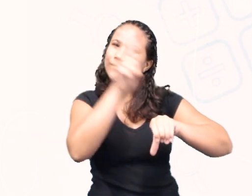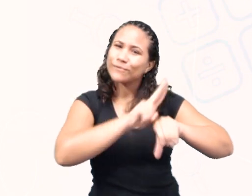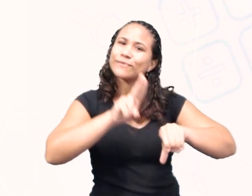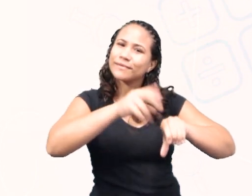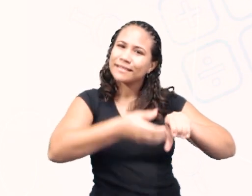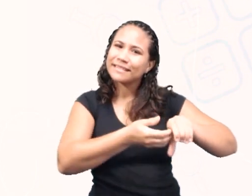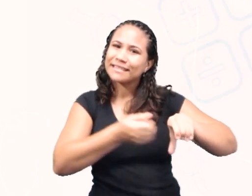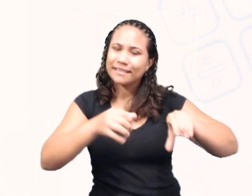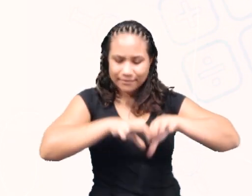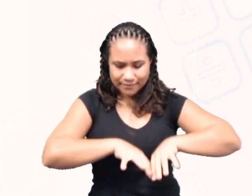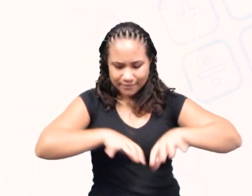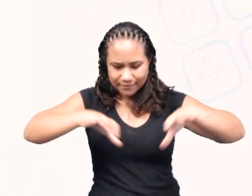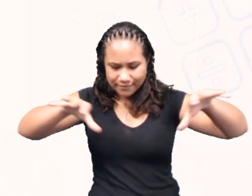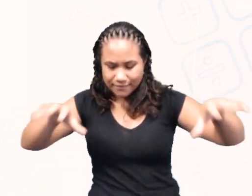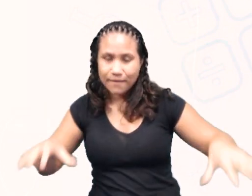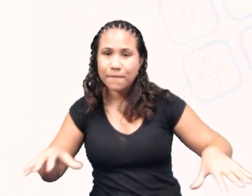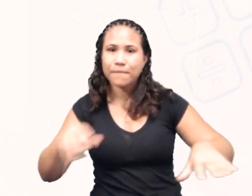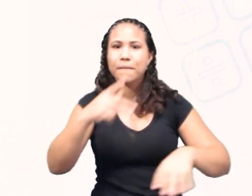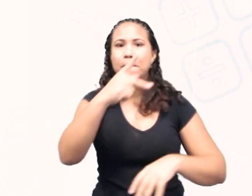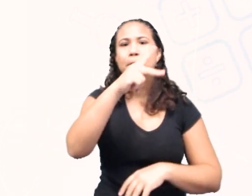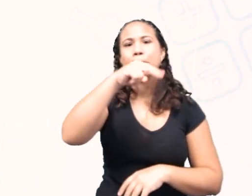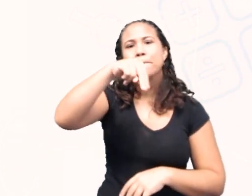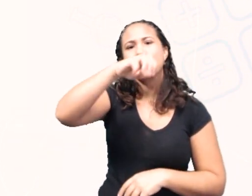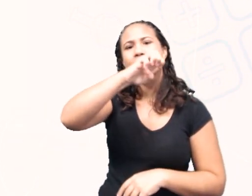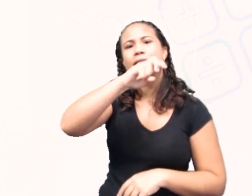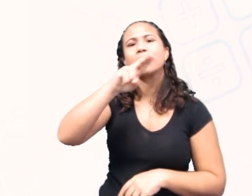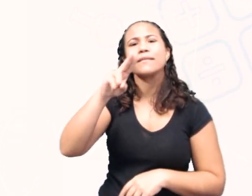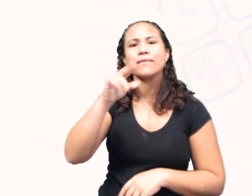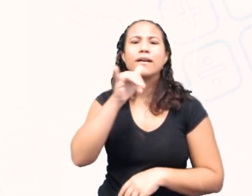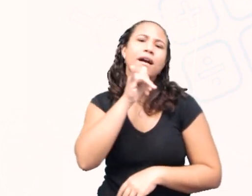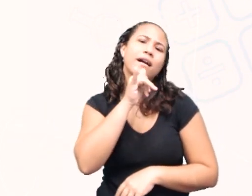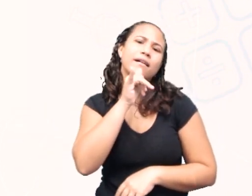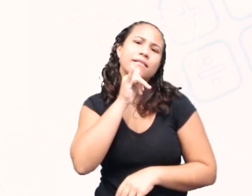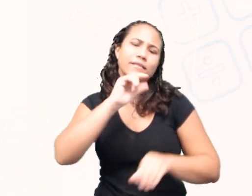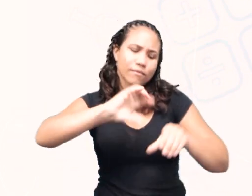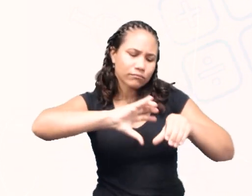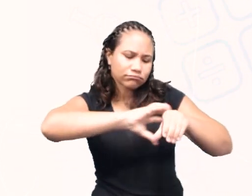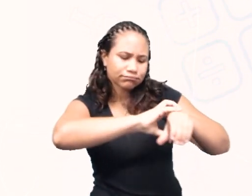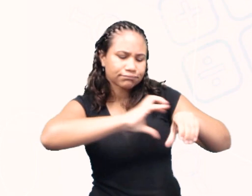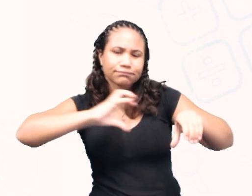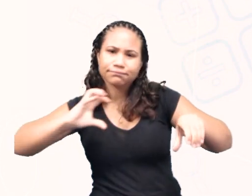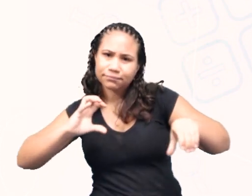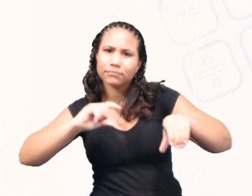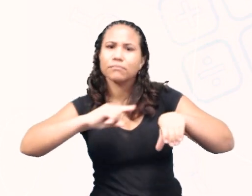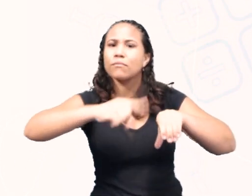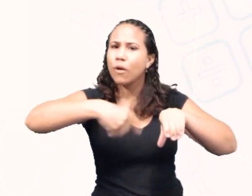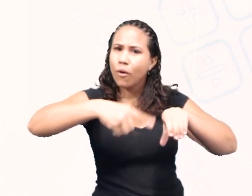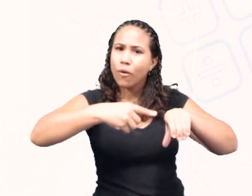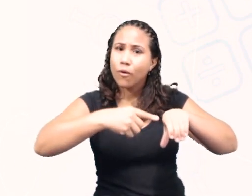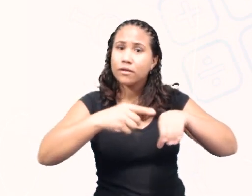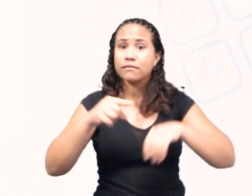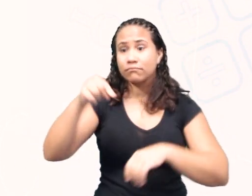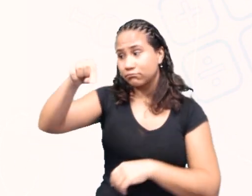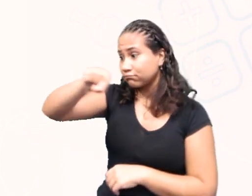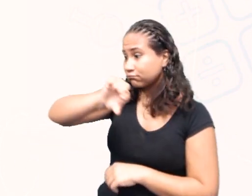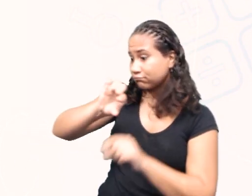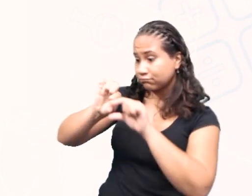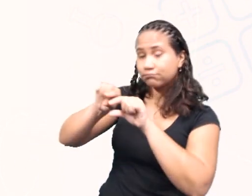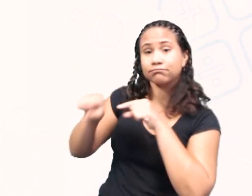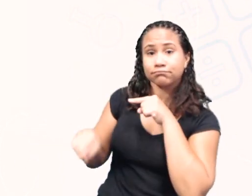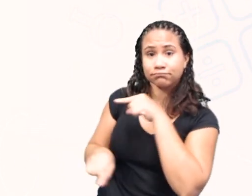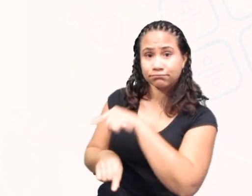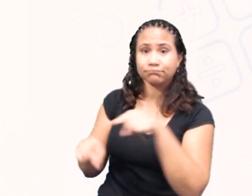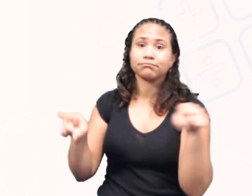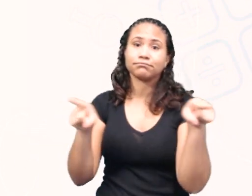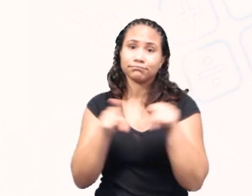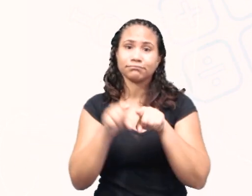para separar as peças do pneu. Por exemplo, a calota da roda. E embaixo, a gente tem uma